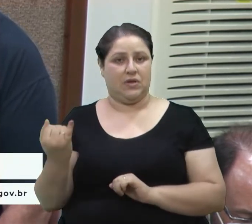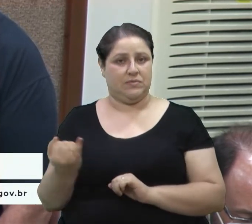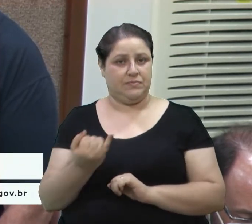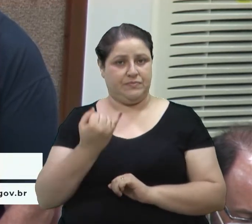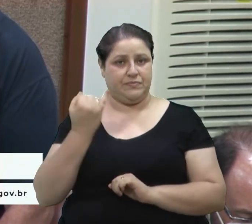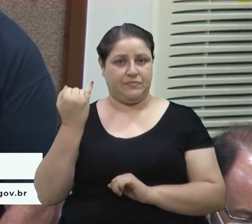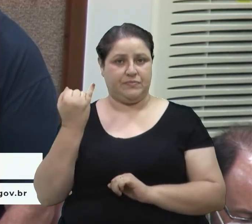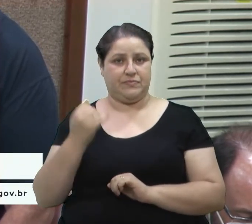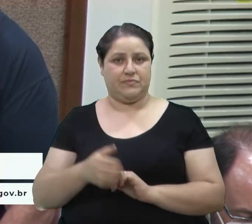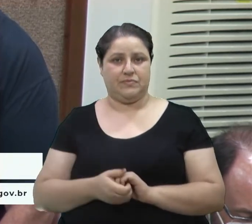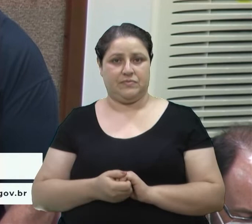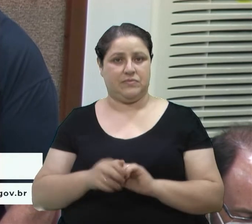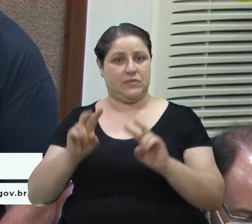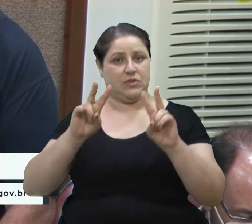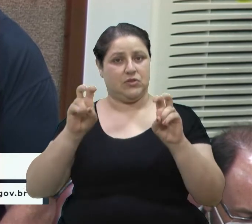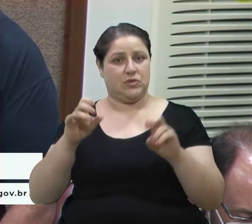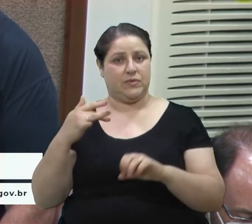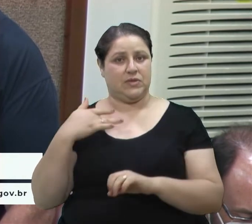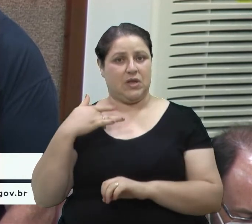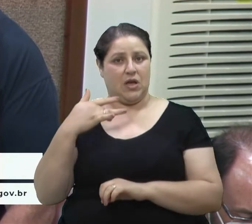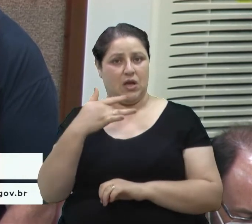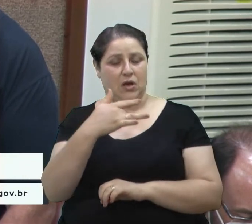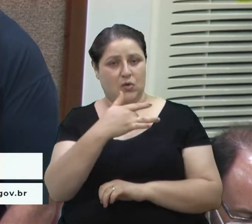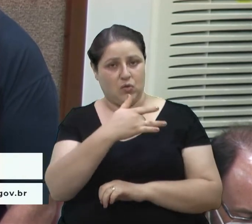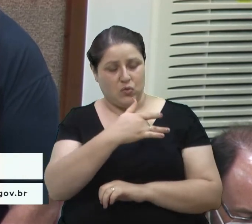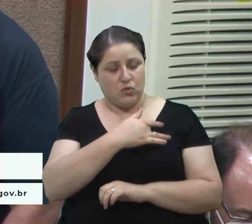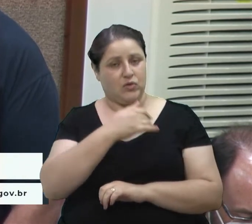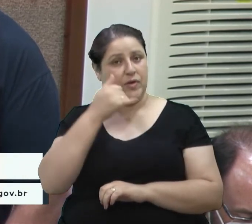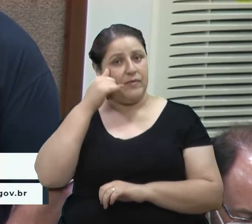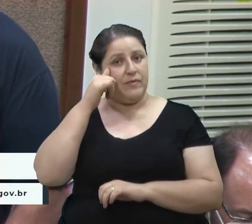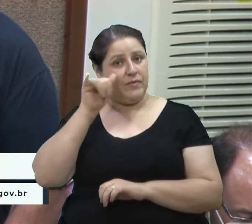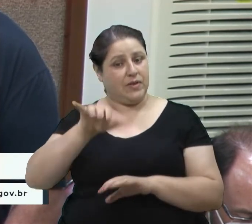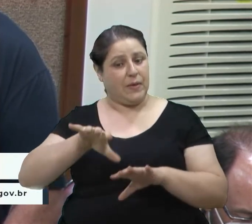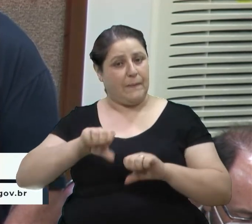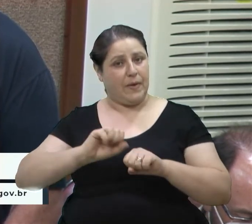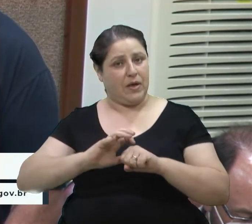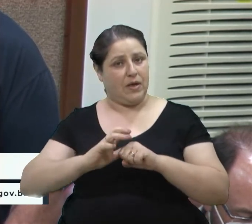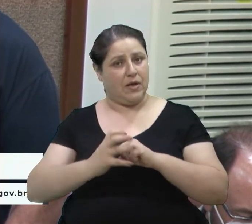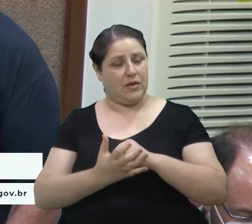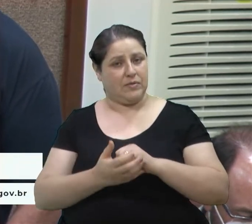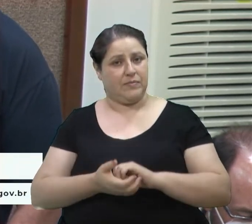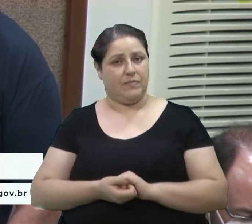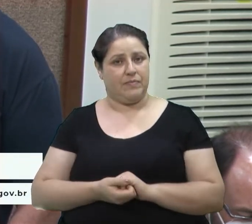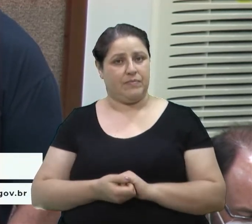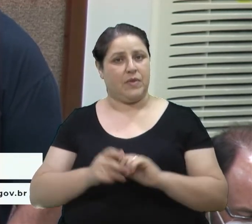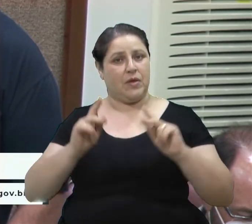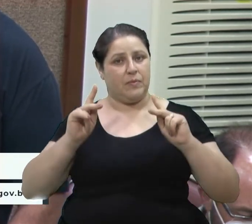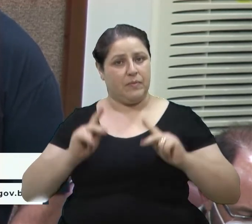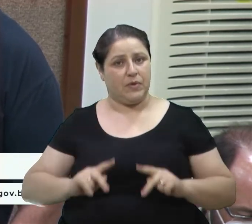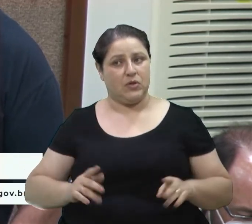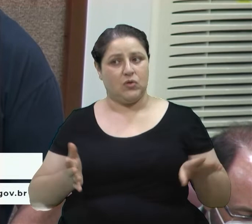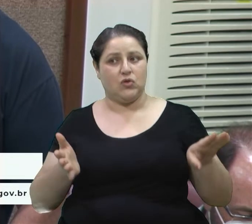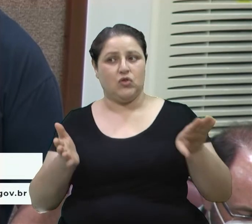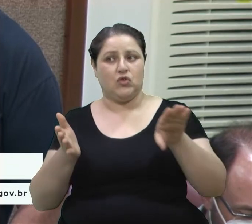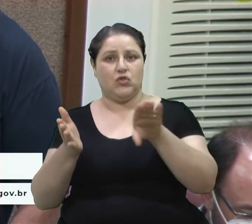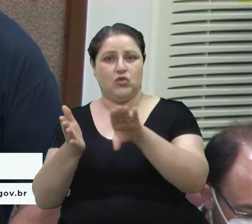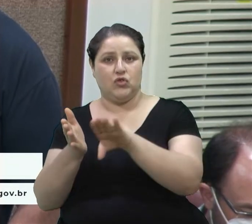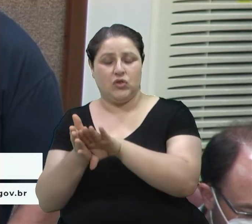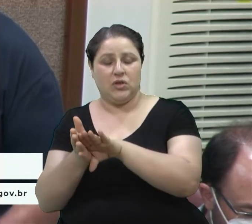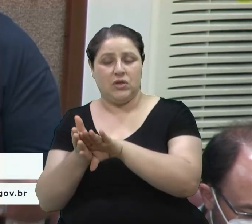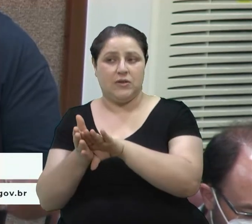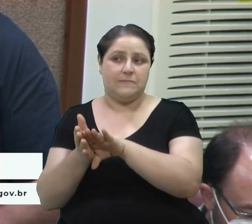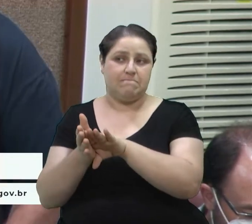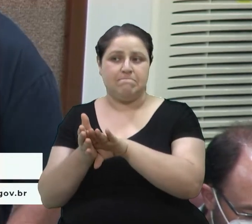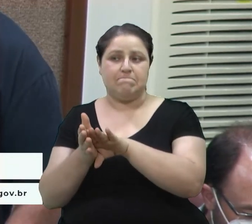a questão da saúde, da prevenção e as pessoas que chegaram mesmo um pouco desprevenidos, né,